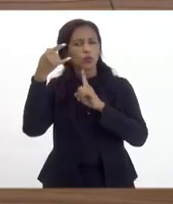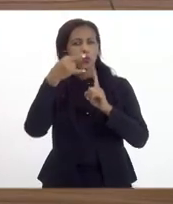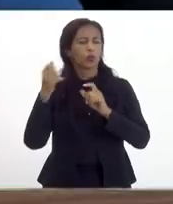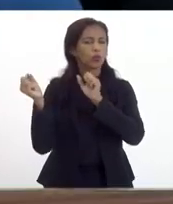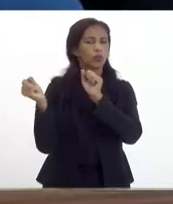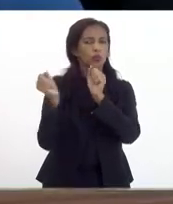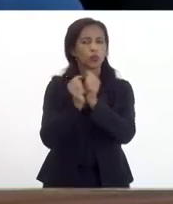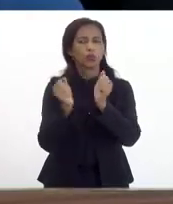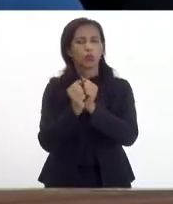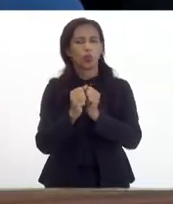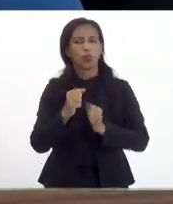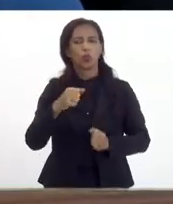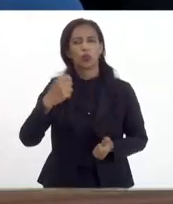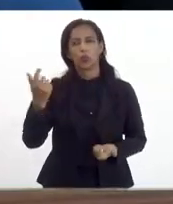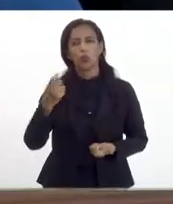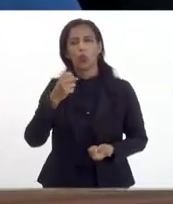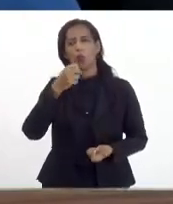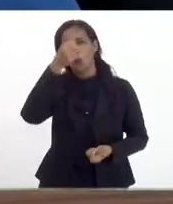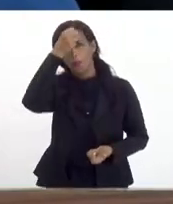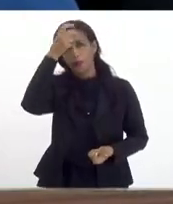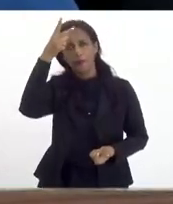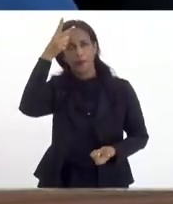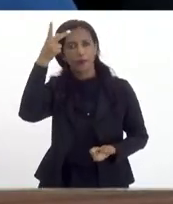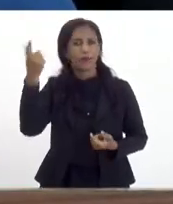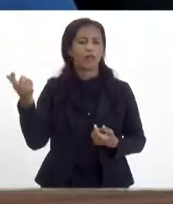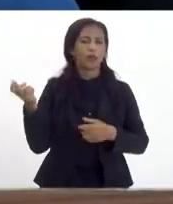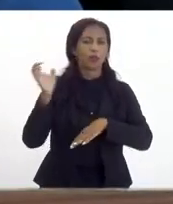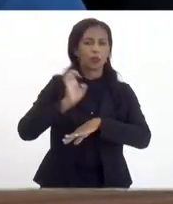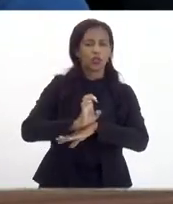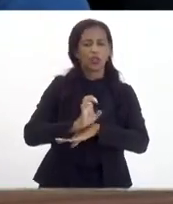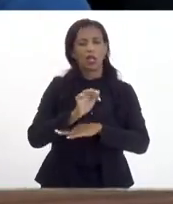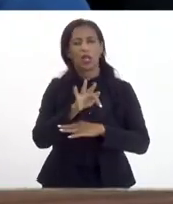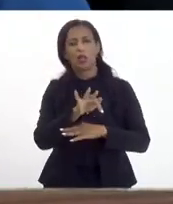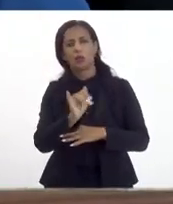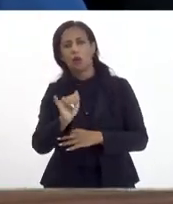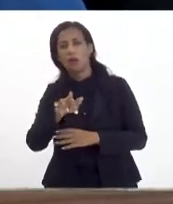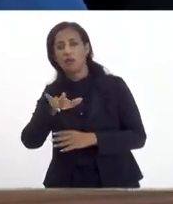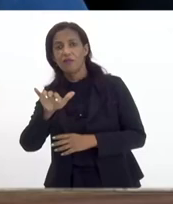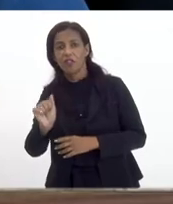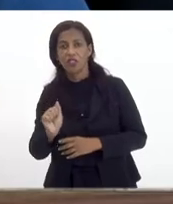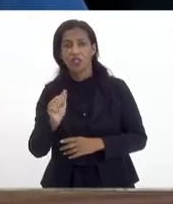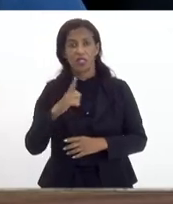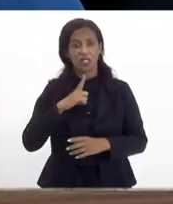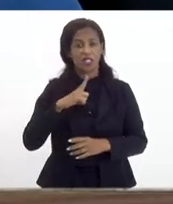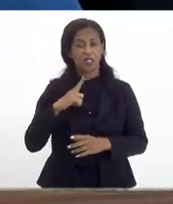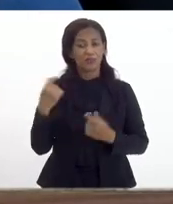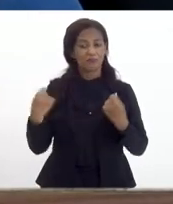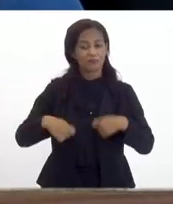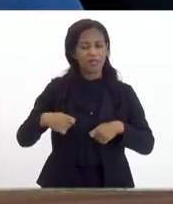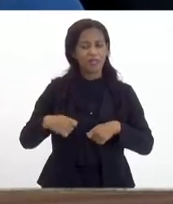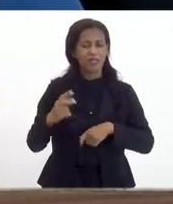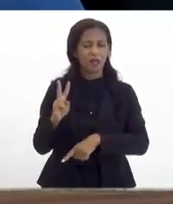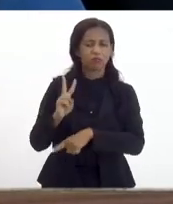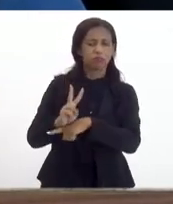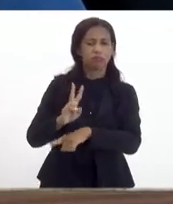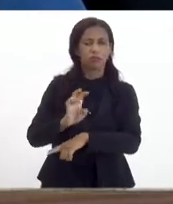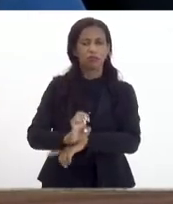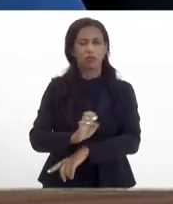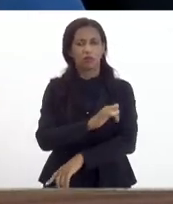com a Associação Comercial do Estado com a FIJAN a gente precisa ter um lobby para defender o estado do Rio de Janeiro